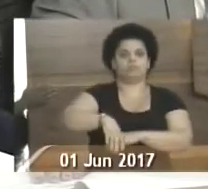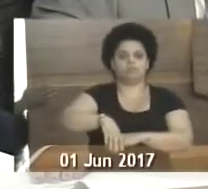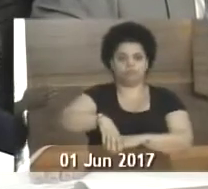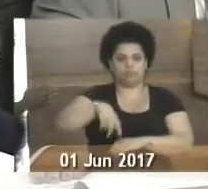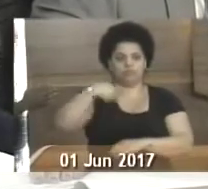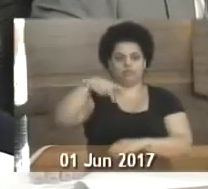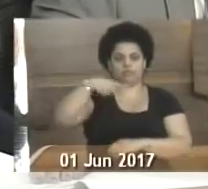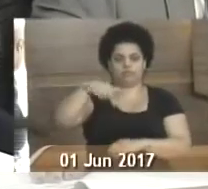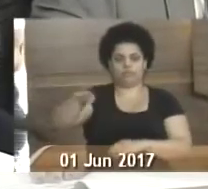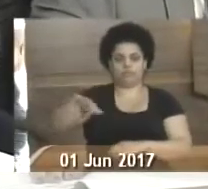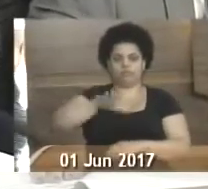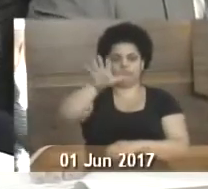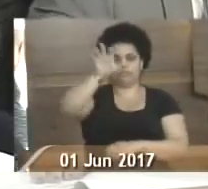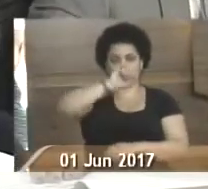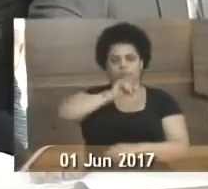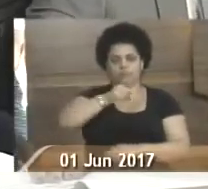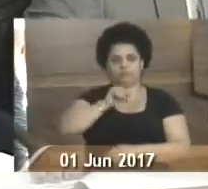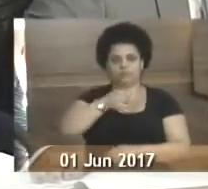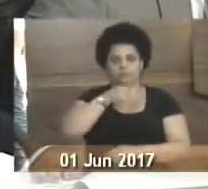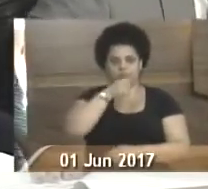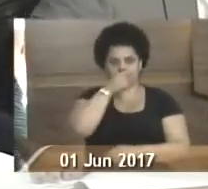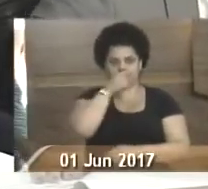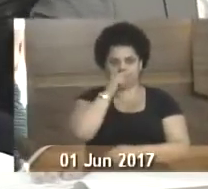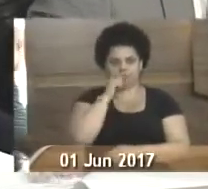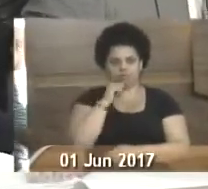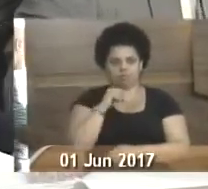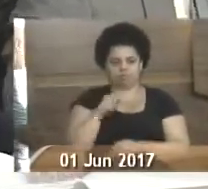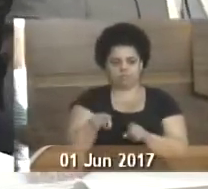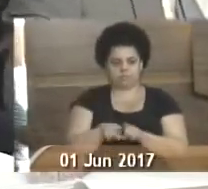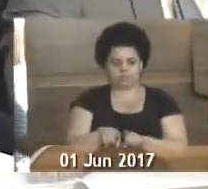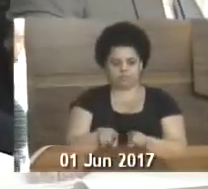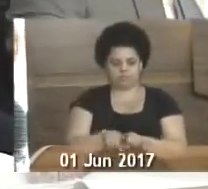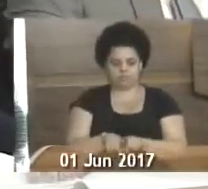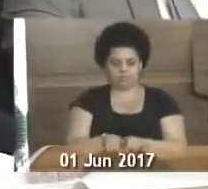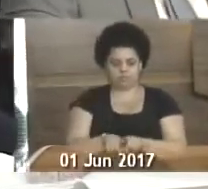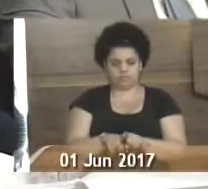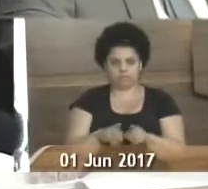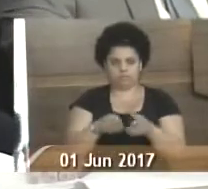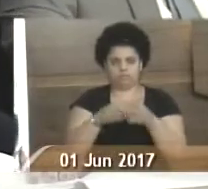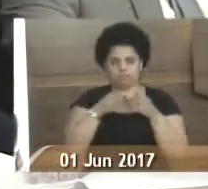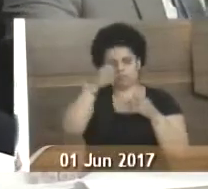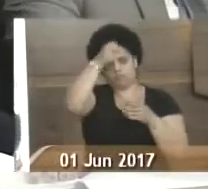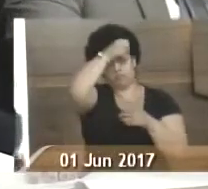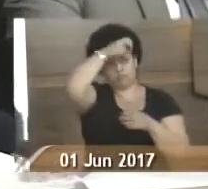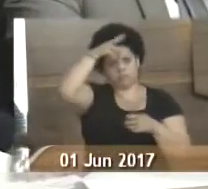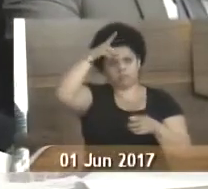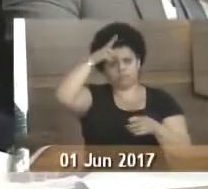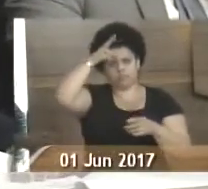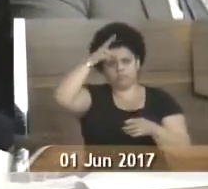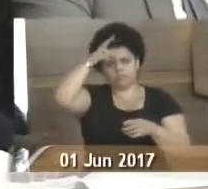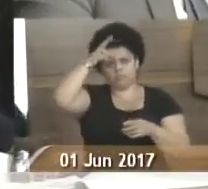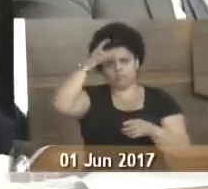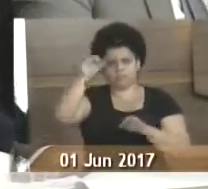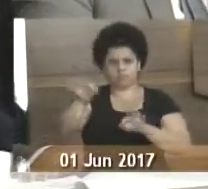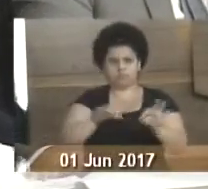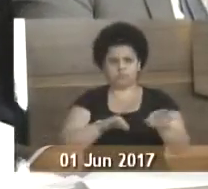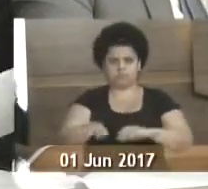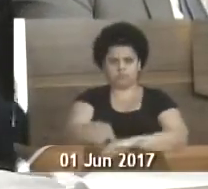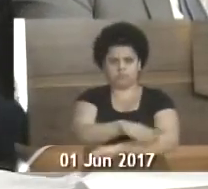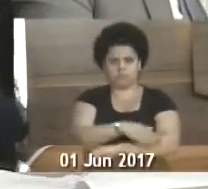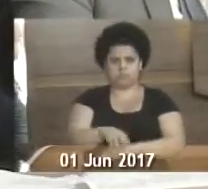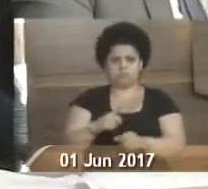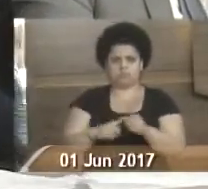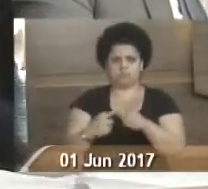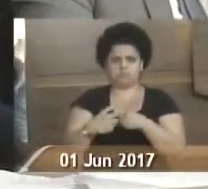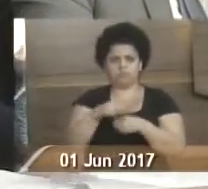Morro das Velhas, bairro Japuíba. Indicação nº.735. Indicando ao prefeito municipal o manilhamento da Rua Espírito Santo,